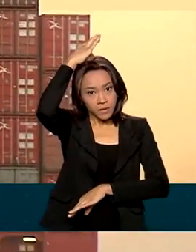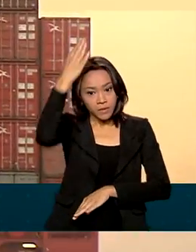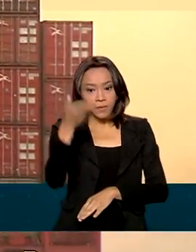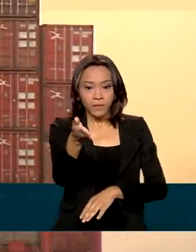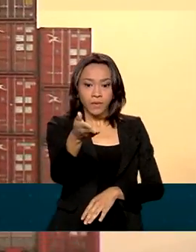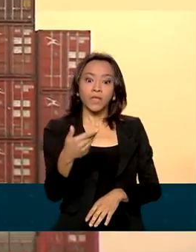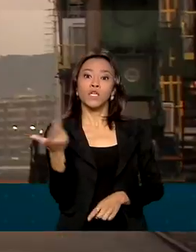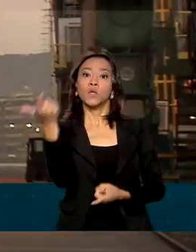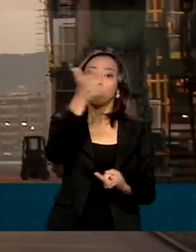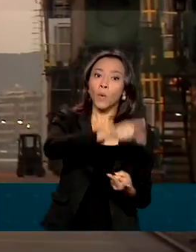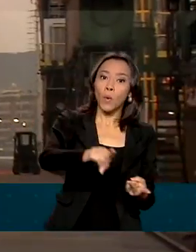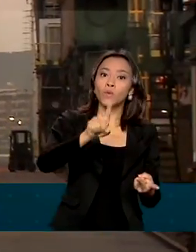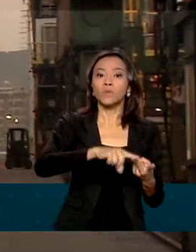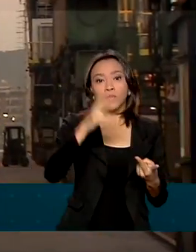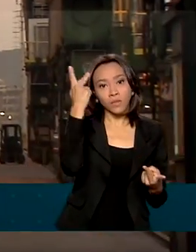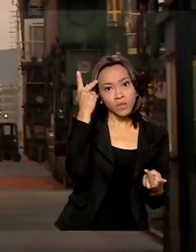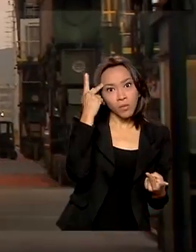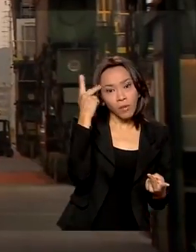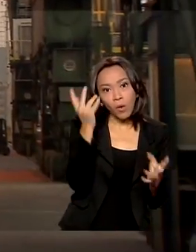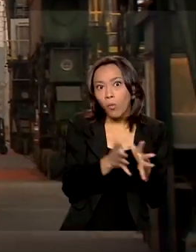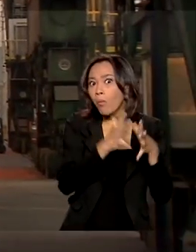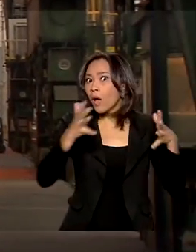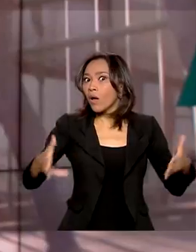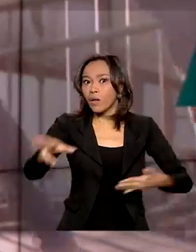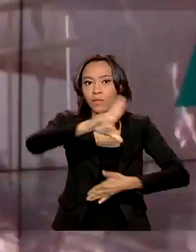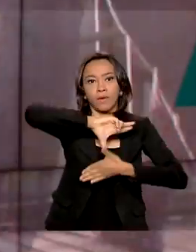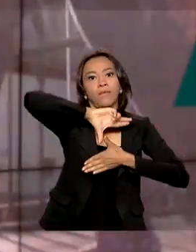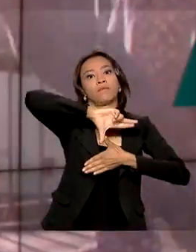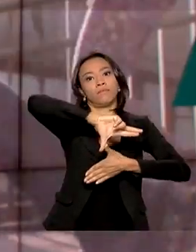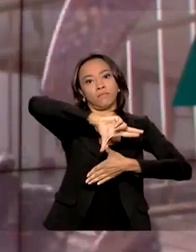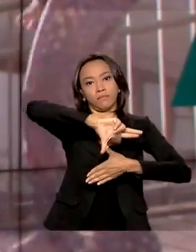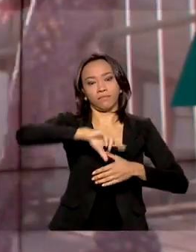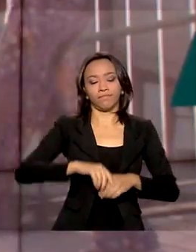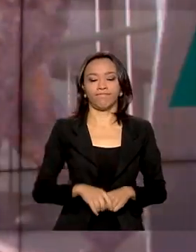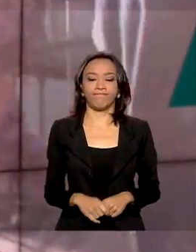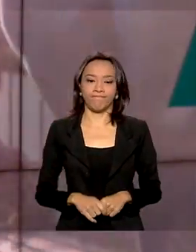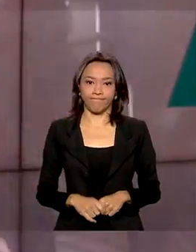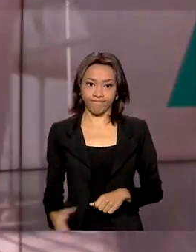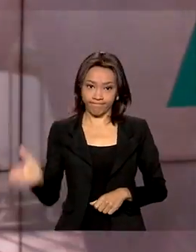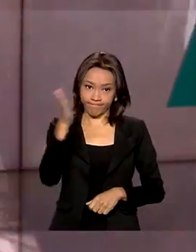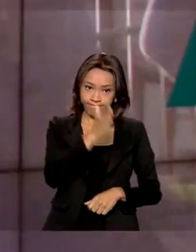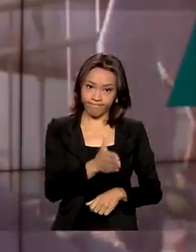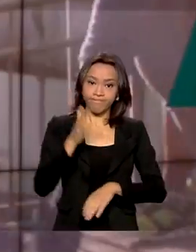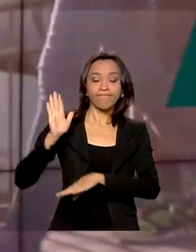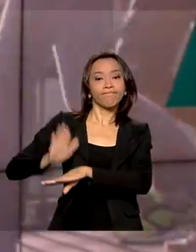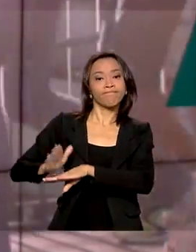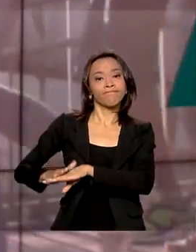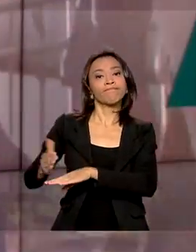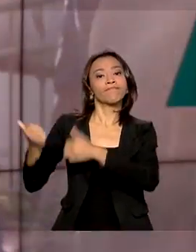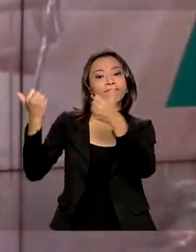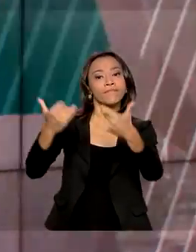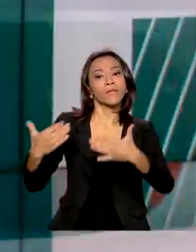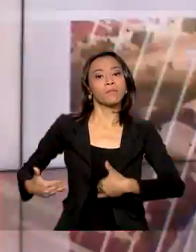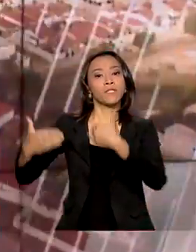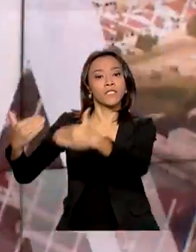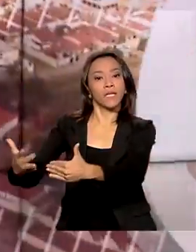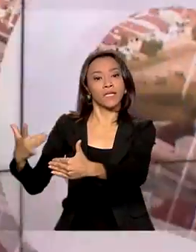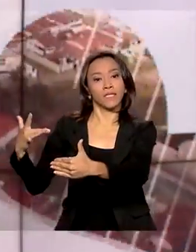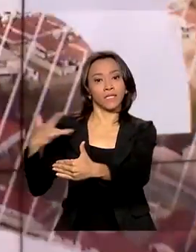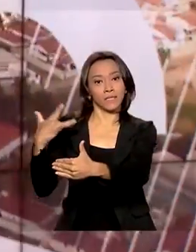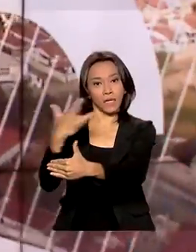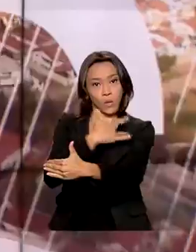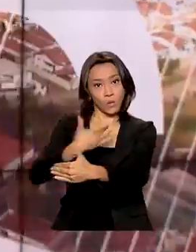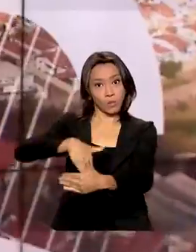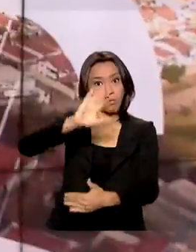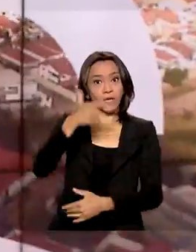o maior da América Latina, em 2022. De acordo com o Ministério da Saúde, mais de 20 milhões de